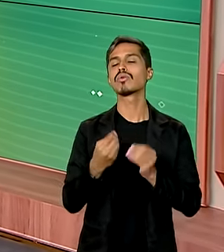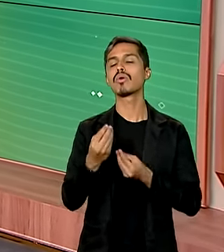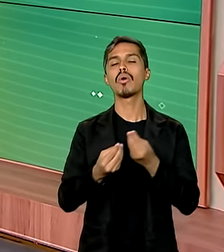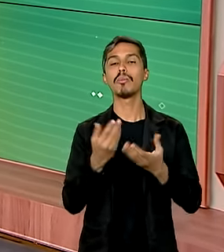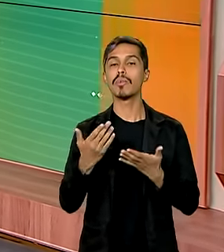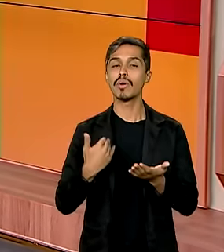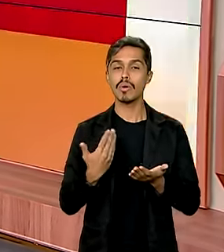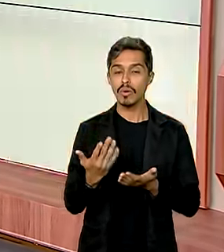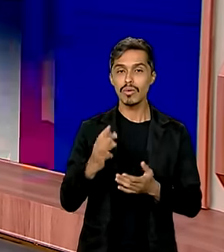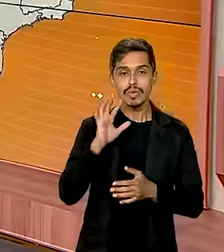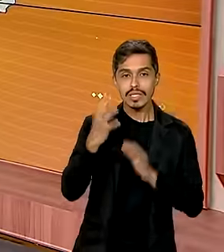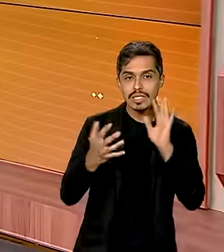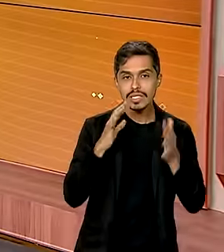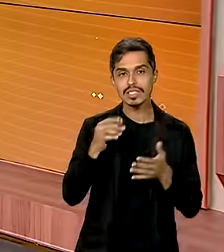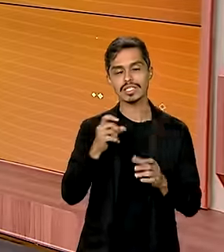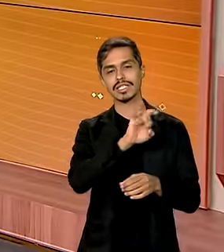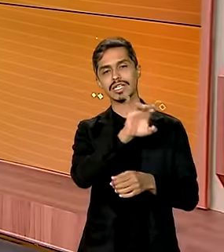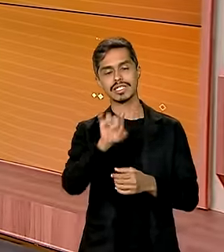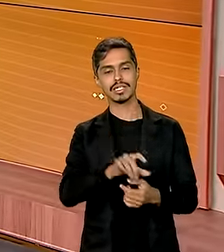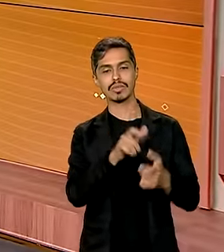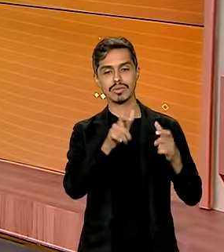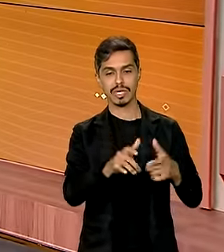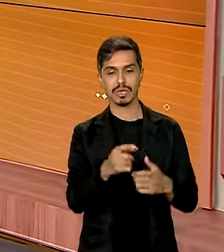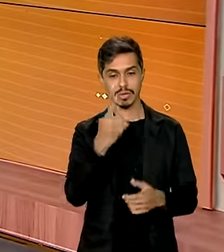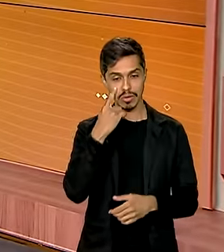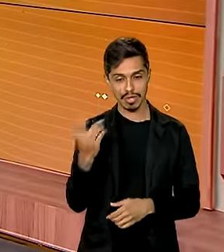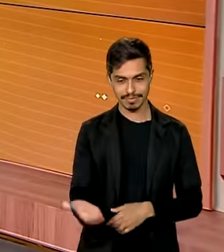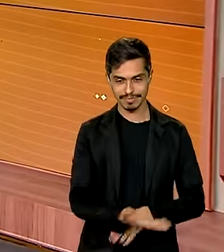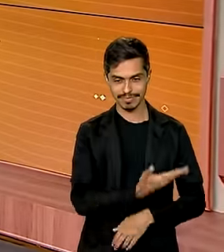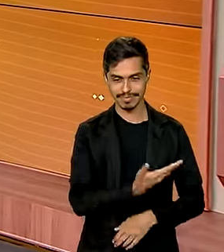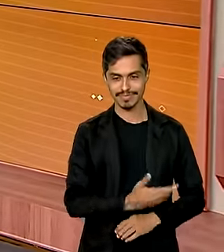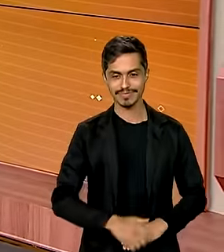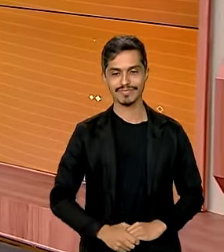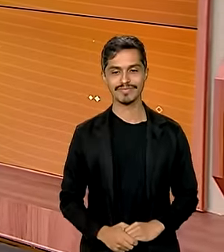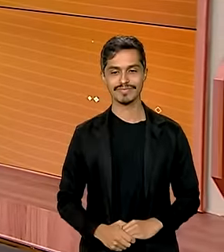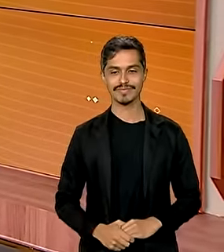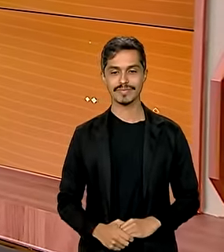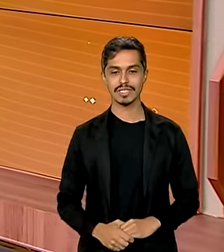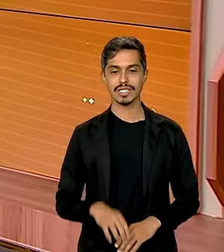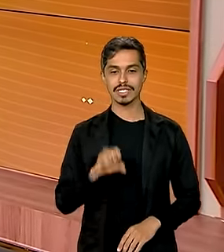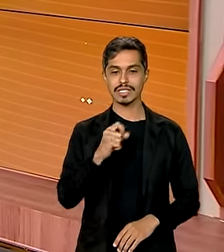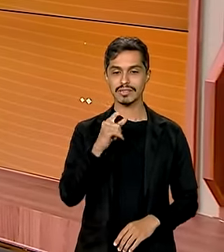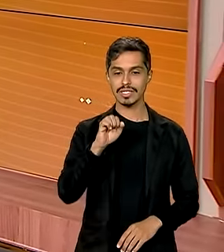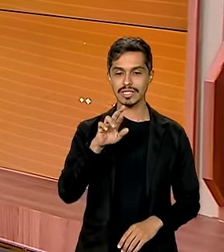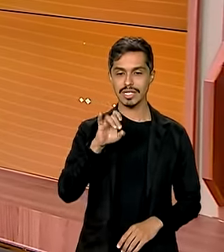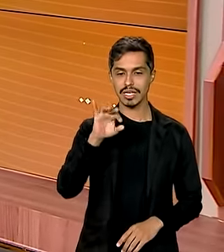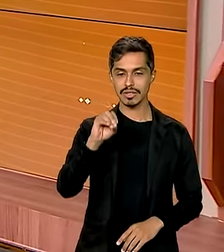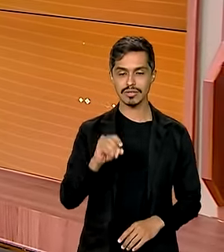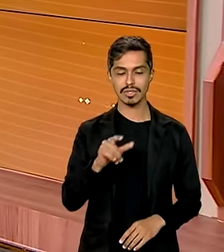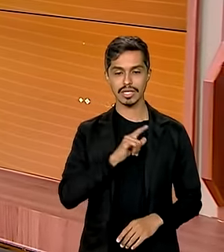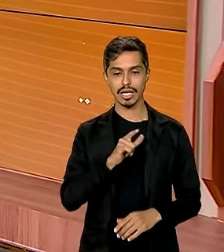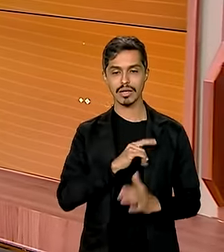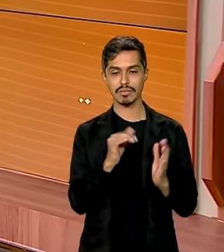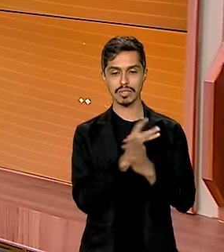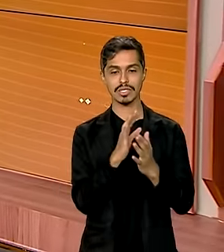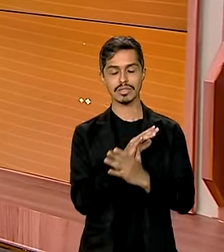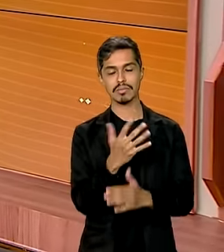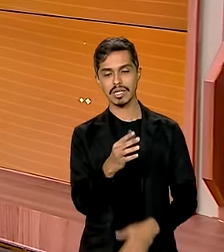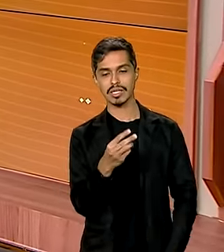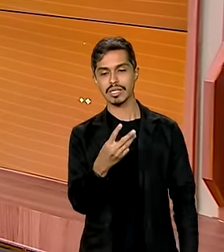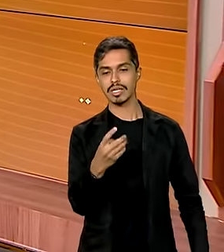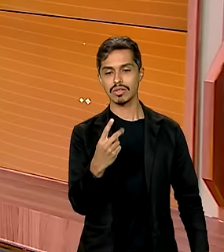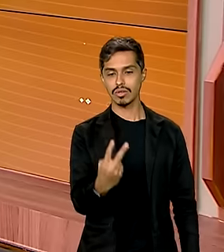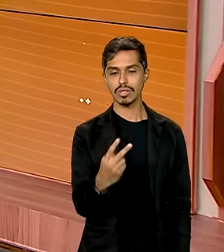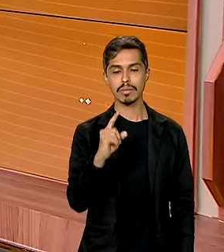cidade ou região do país. Então, vamos dar uma olhada aqui no telão. São Desidério, na Bahia, tem uma população de cerca de